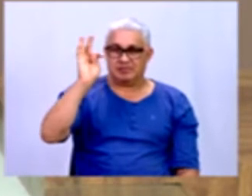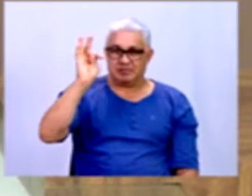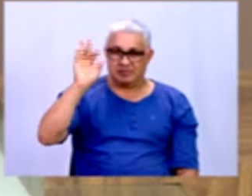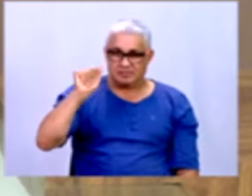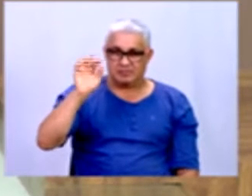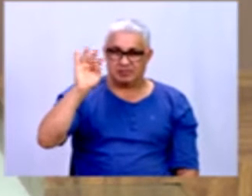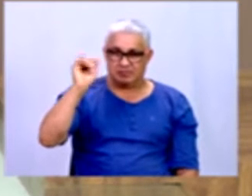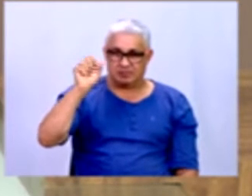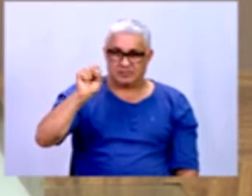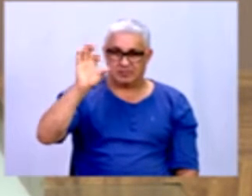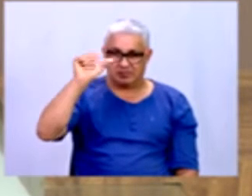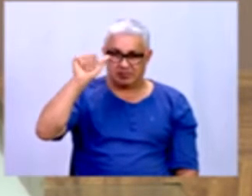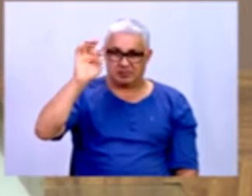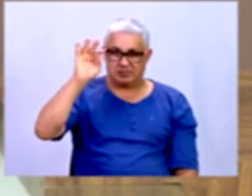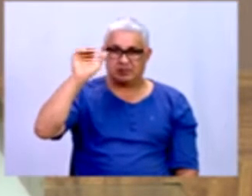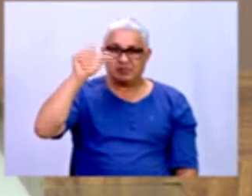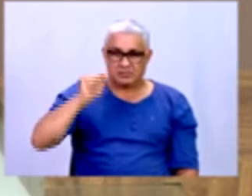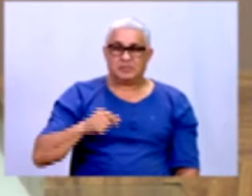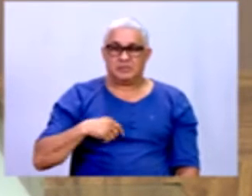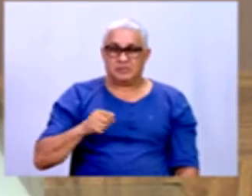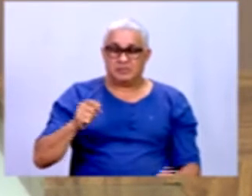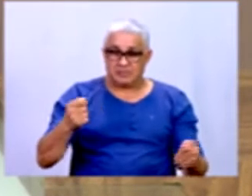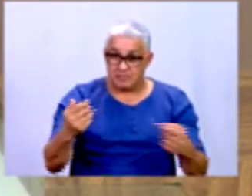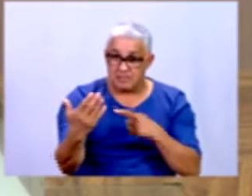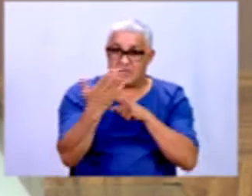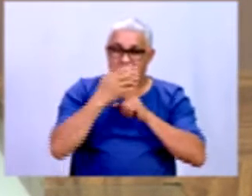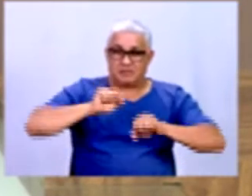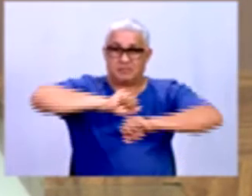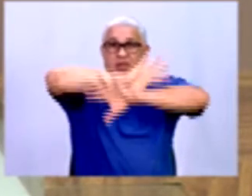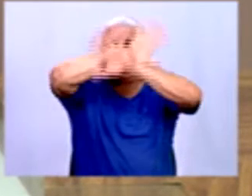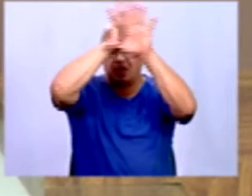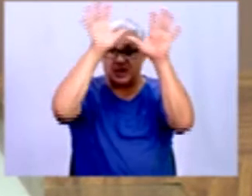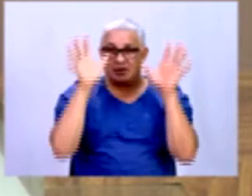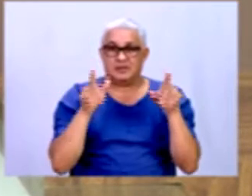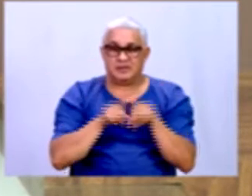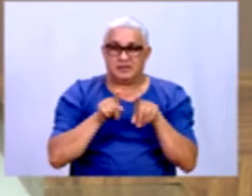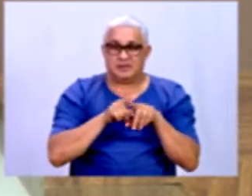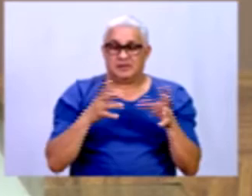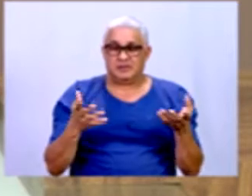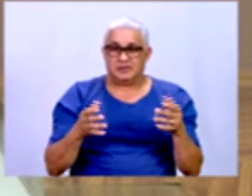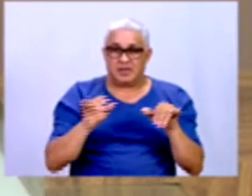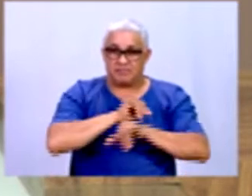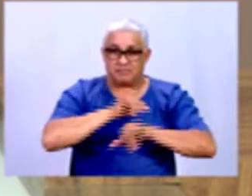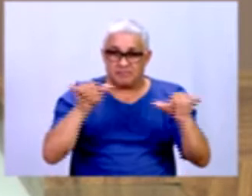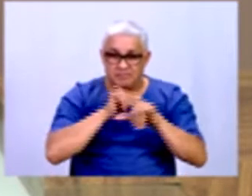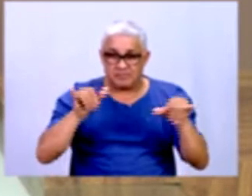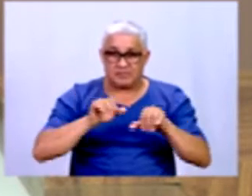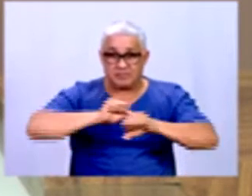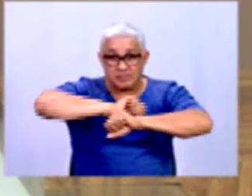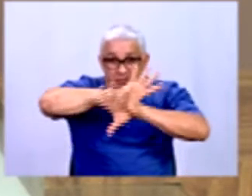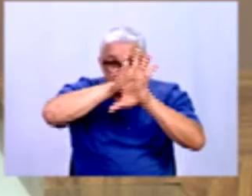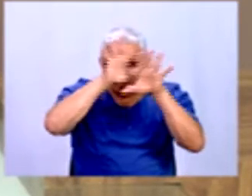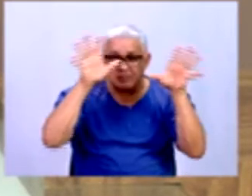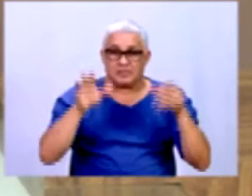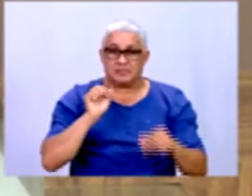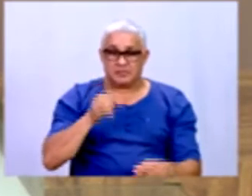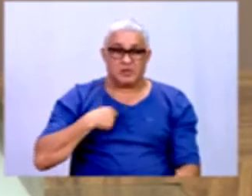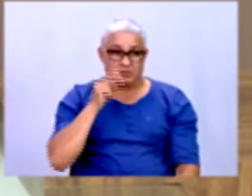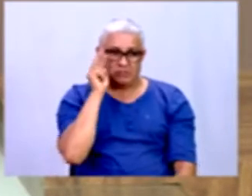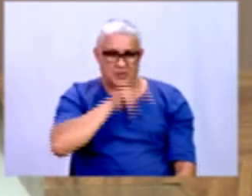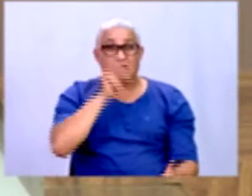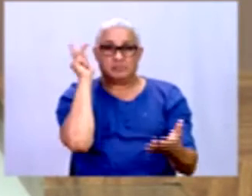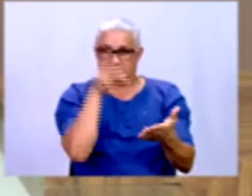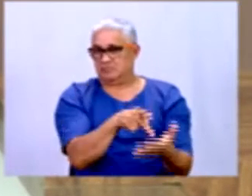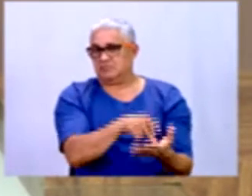capacidade de me mostrar com mais clareza, com mais quantidade, com volume de informações mais precisas, se aquilo que eu estou vendo é